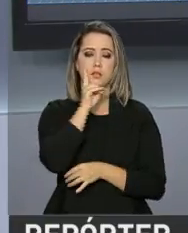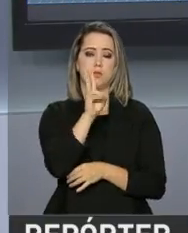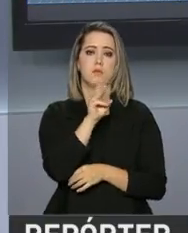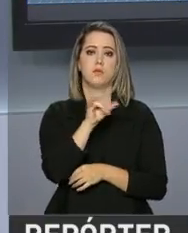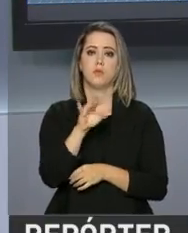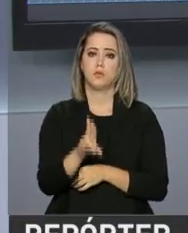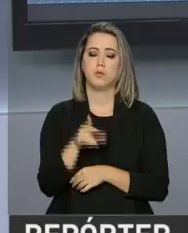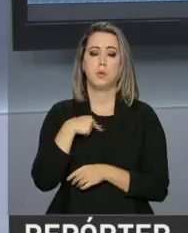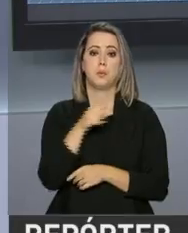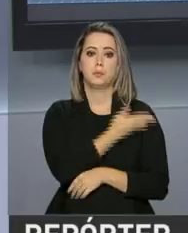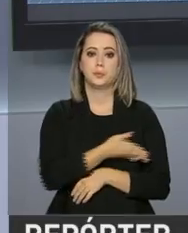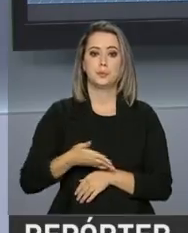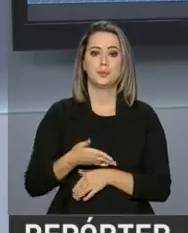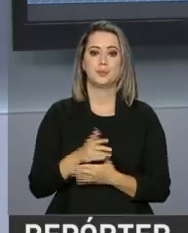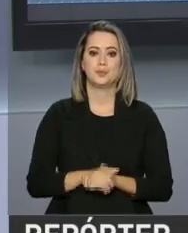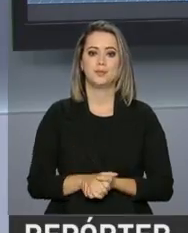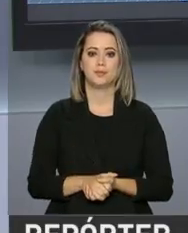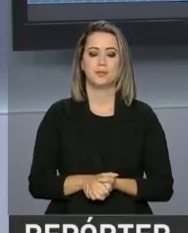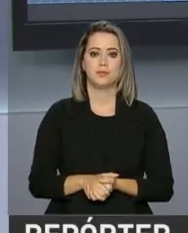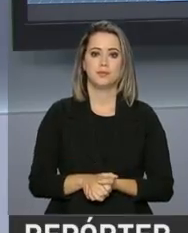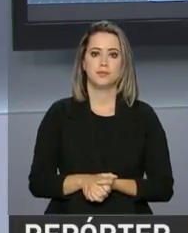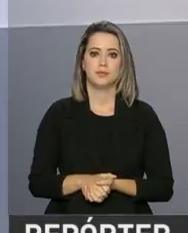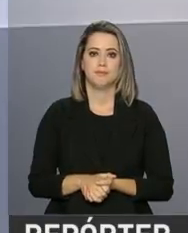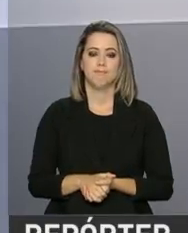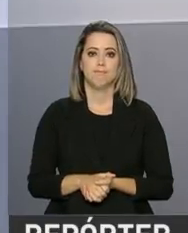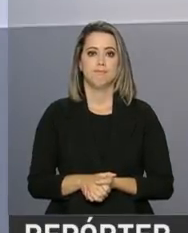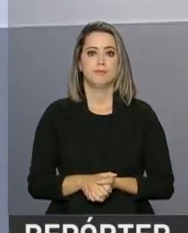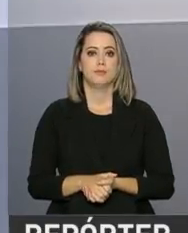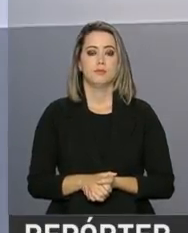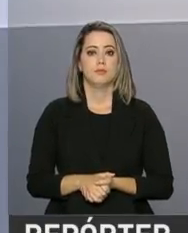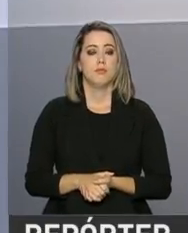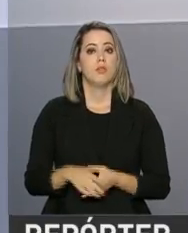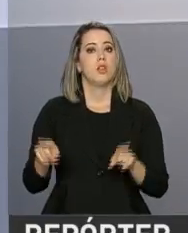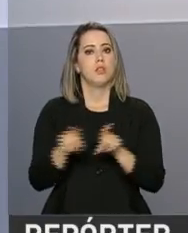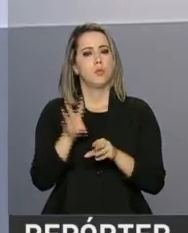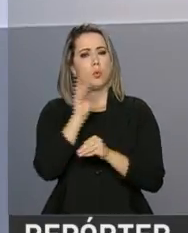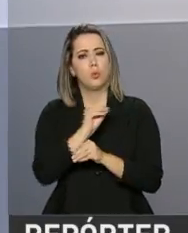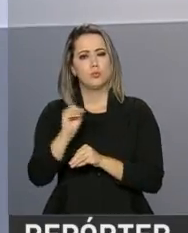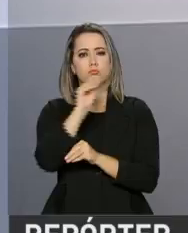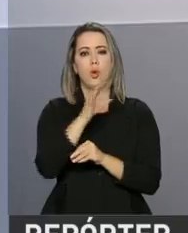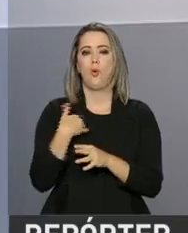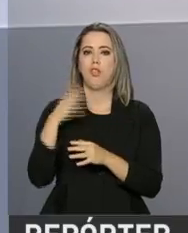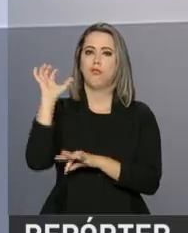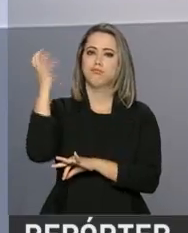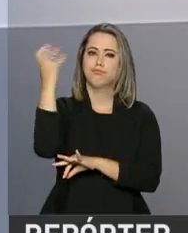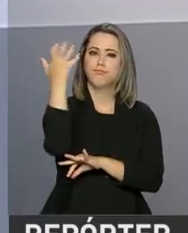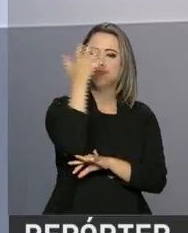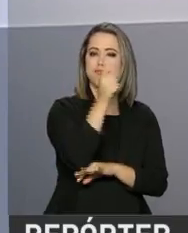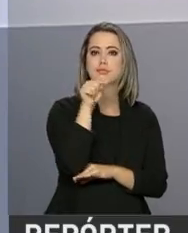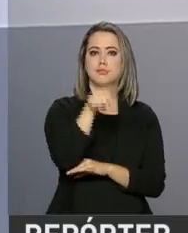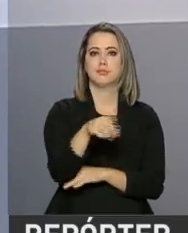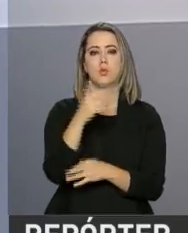acessar sisu.mec.gov.br. Além de garantir a preservação de uma importante